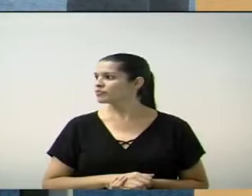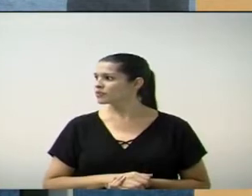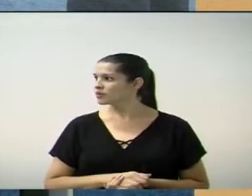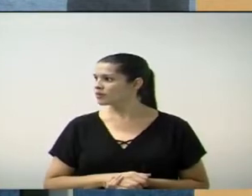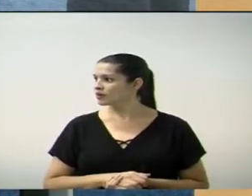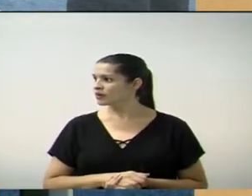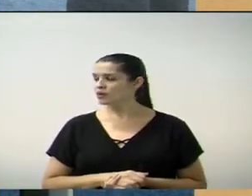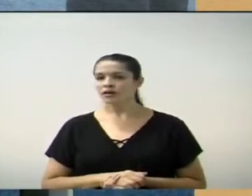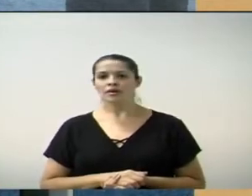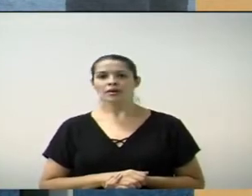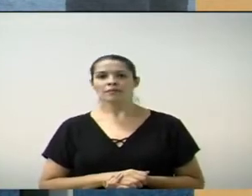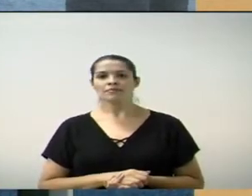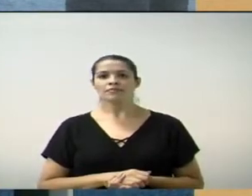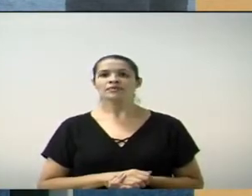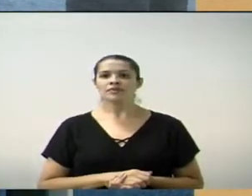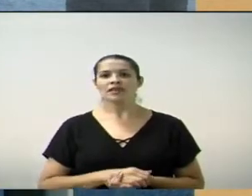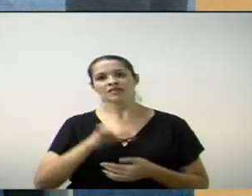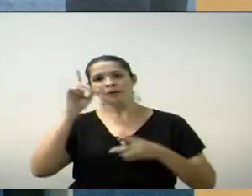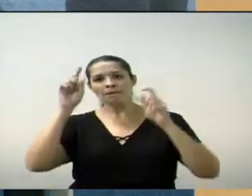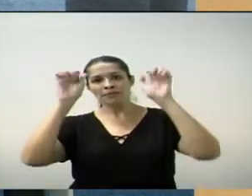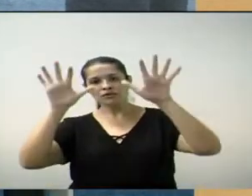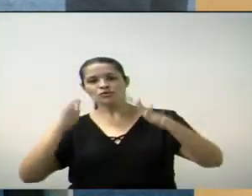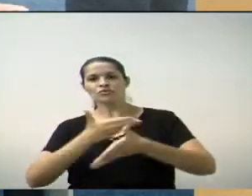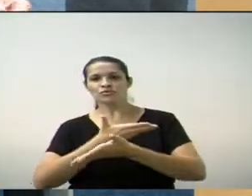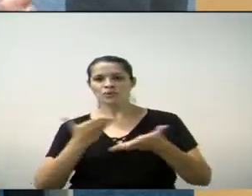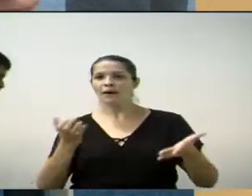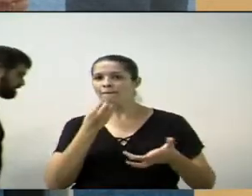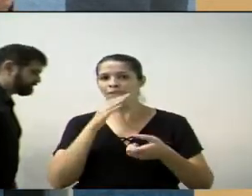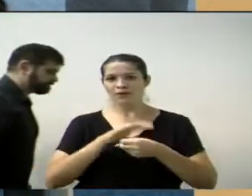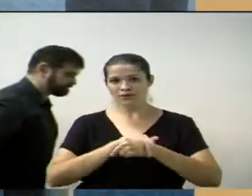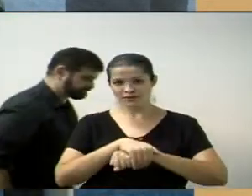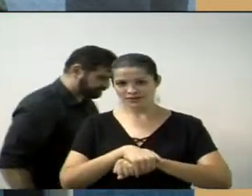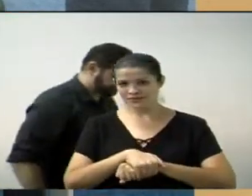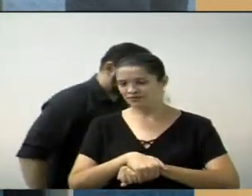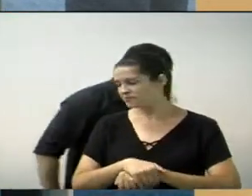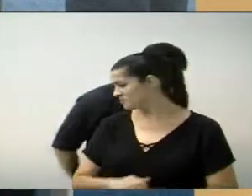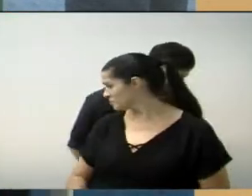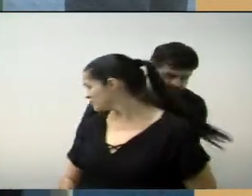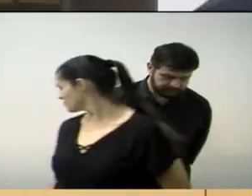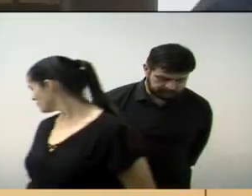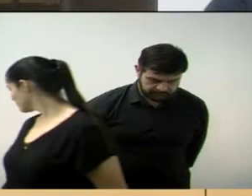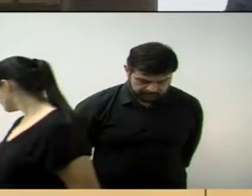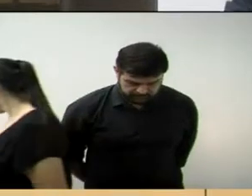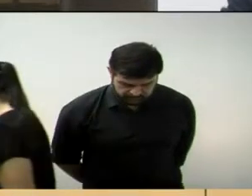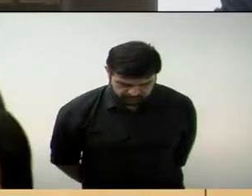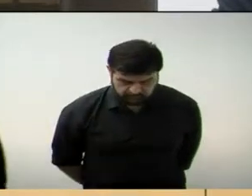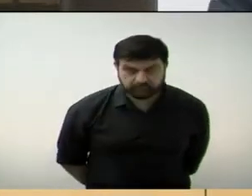só, senhor presidente. Uma abençoada noite para todos. E vamos dar andamento nos trabalhos.